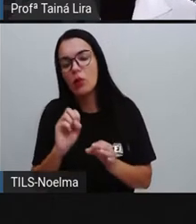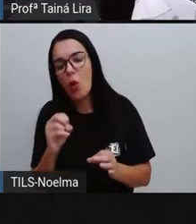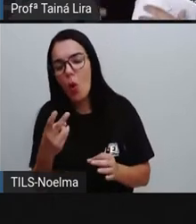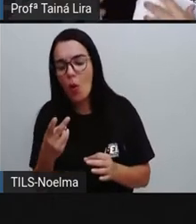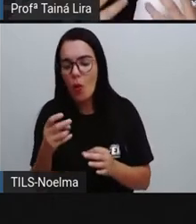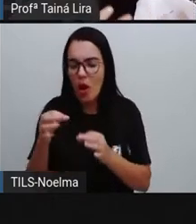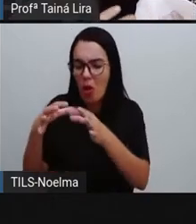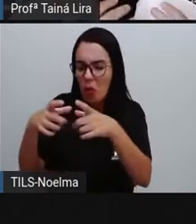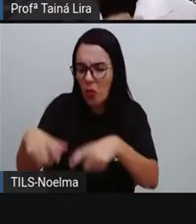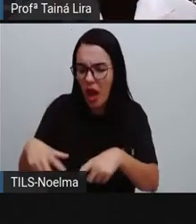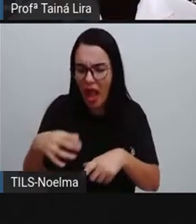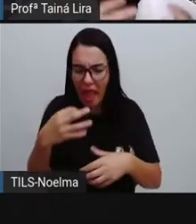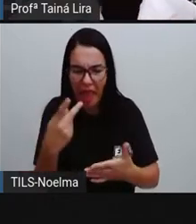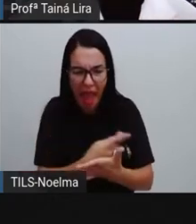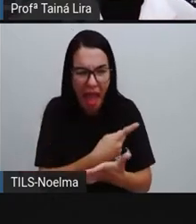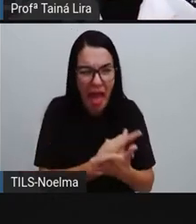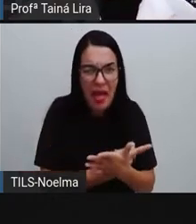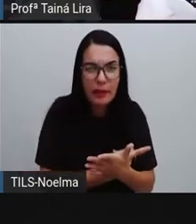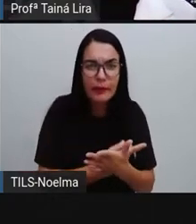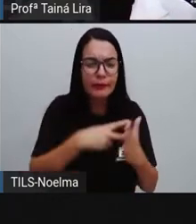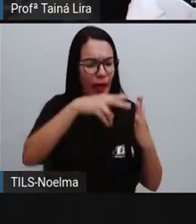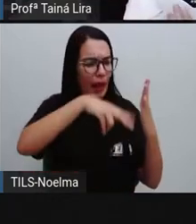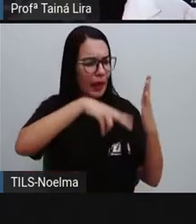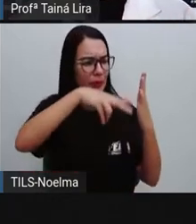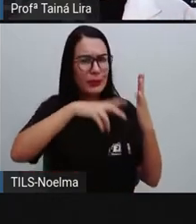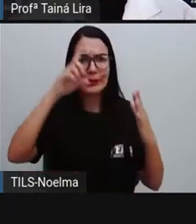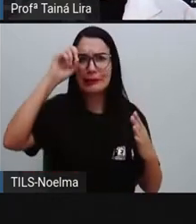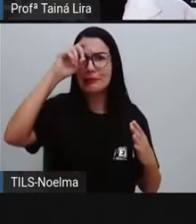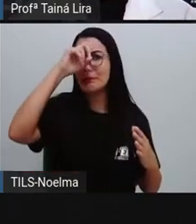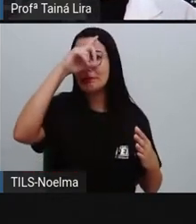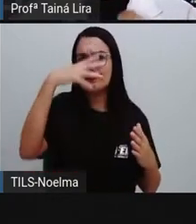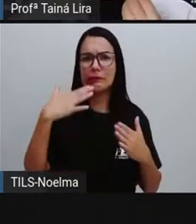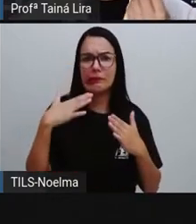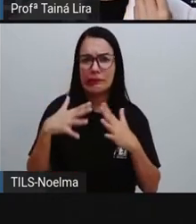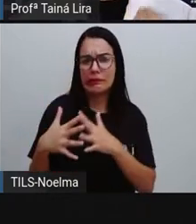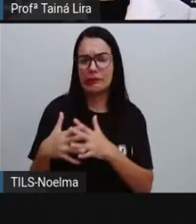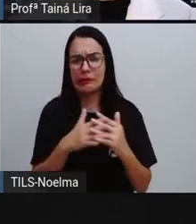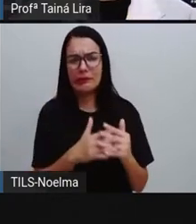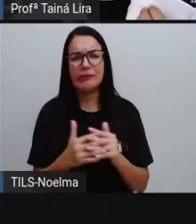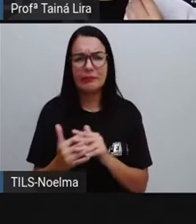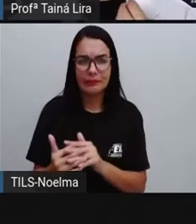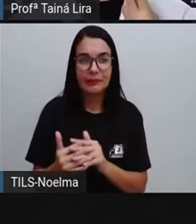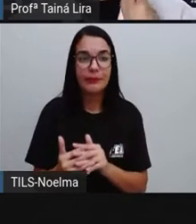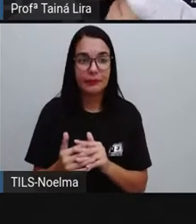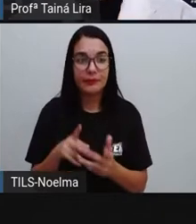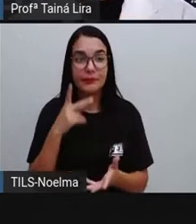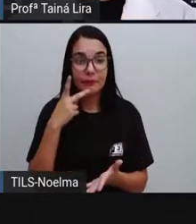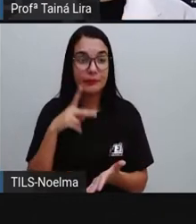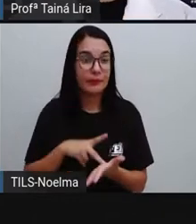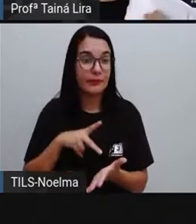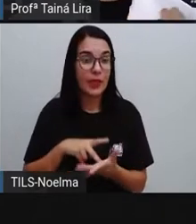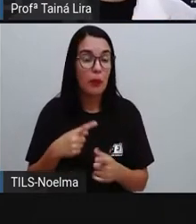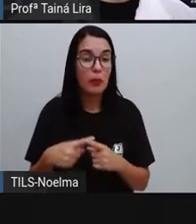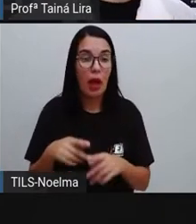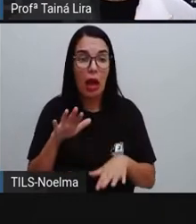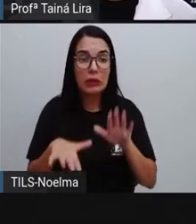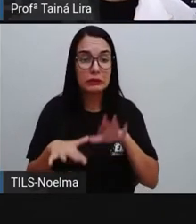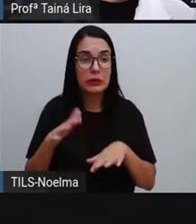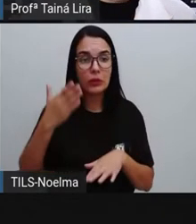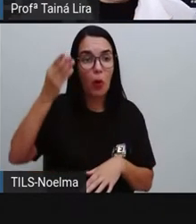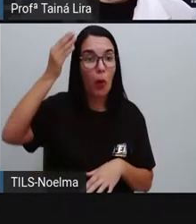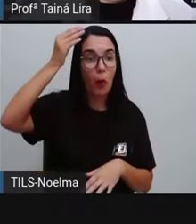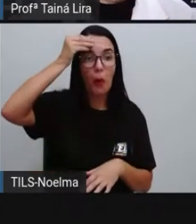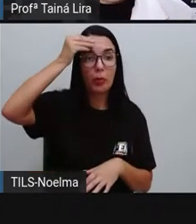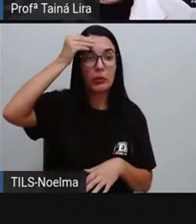a leitura, ela fica mais difícil, porque a gente não consegue, né, muitas vezes compreender o que aquele texto está